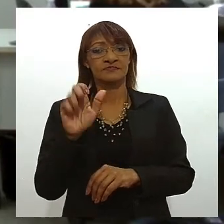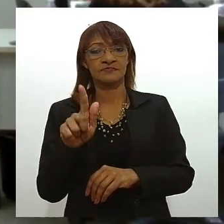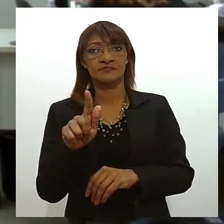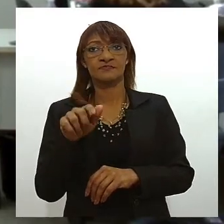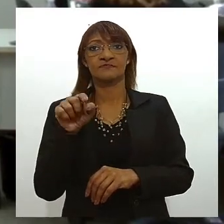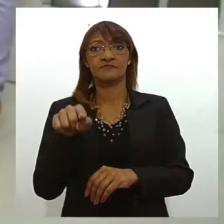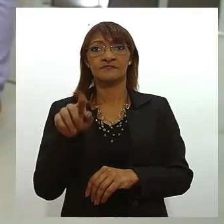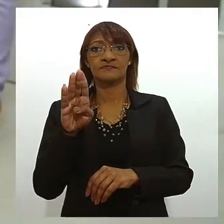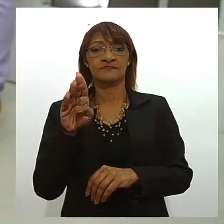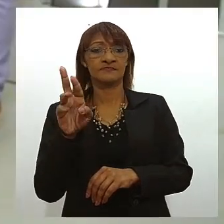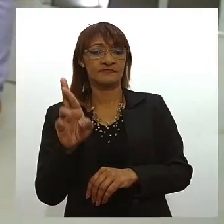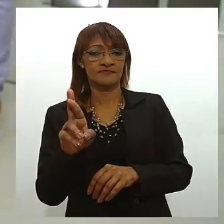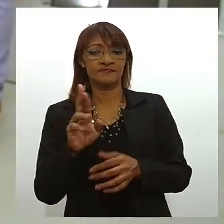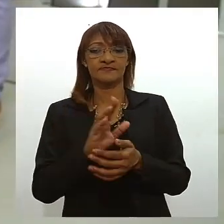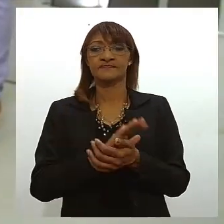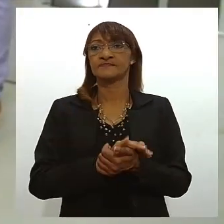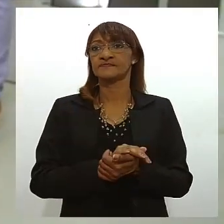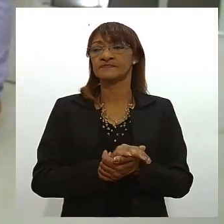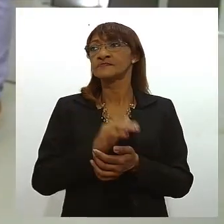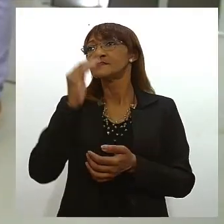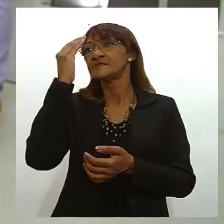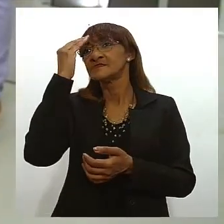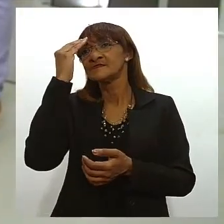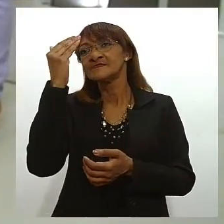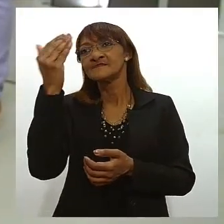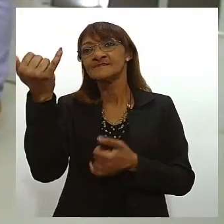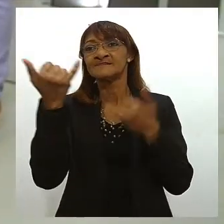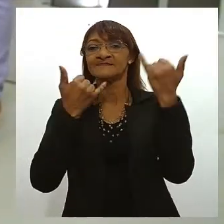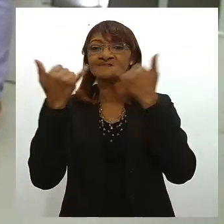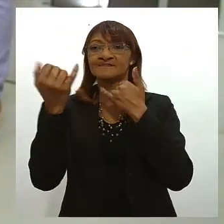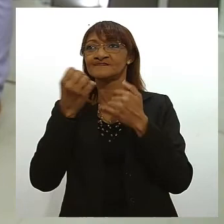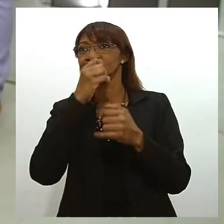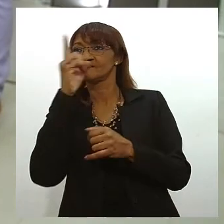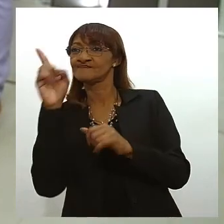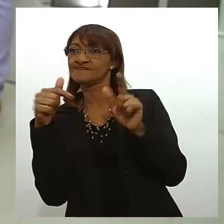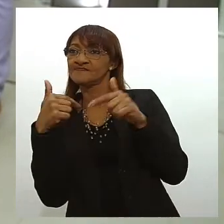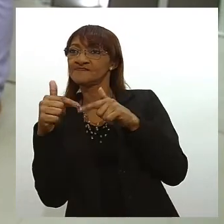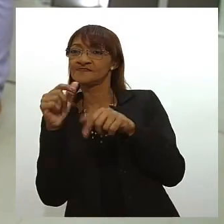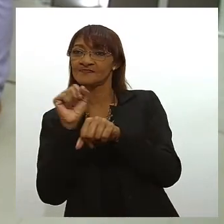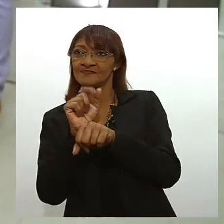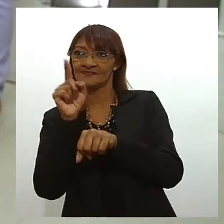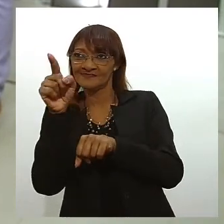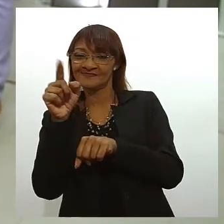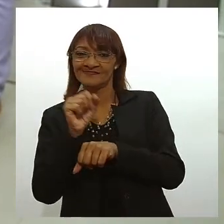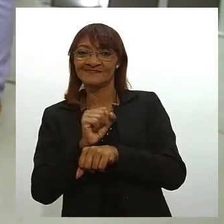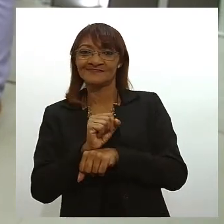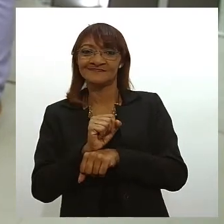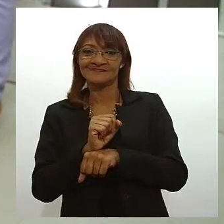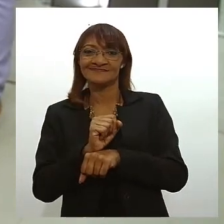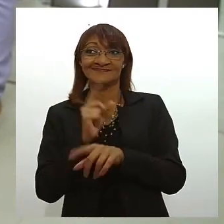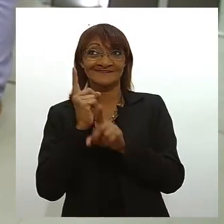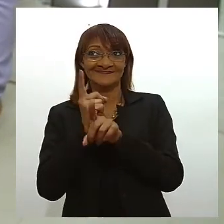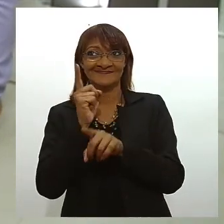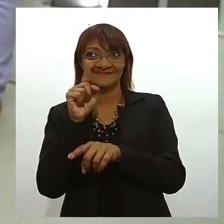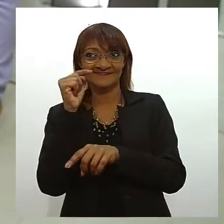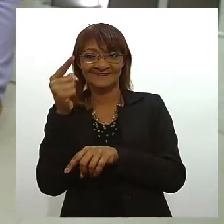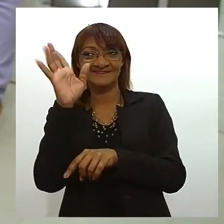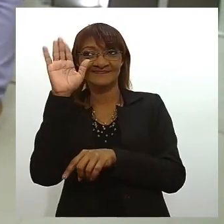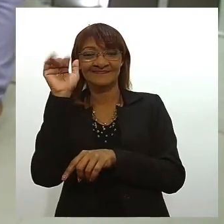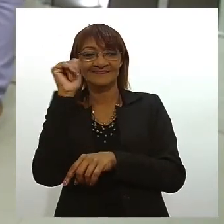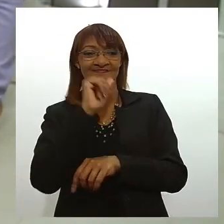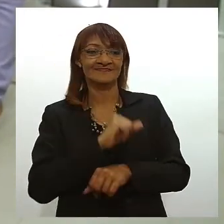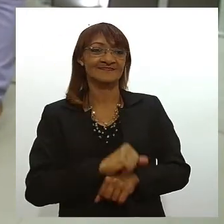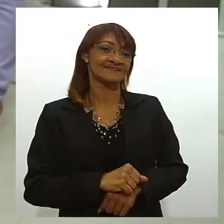Adjane muito obrigada pelas suas informações tenha um bom dia de trabalho e te espero no nosso próximo encontro até lá